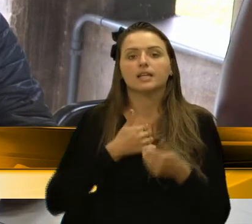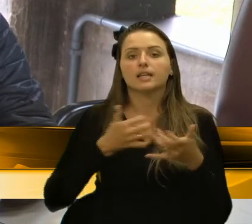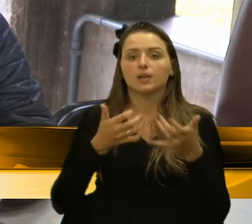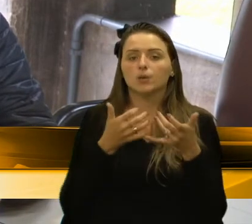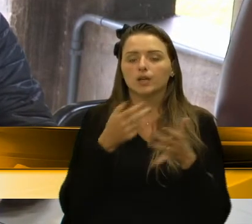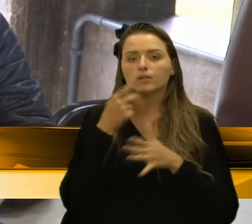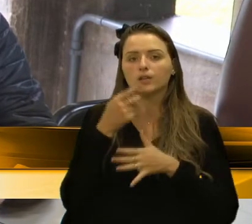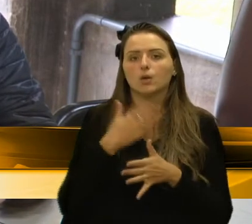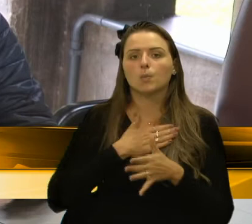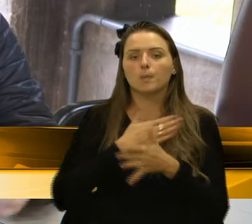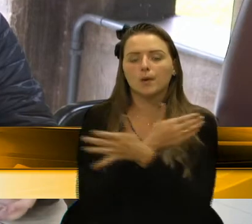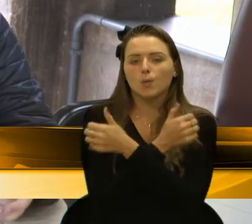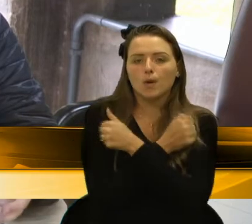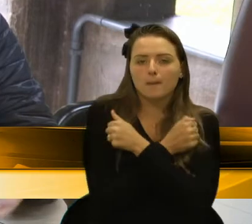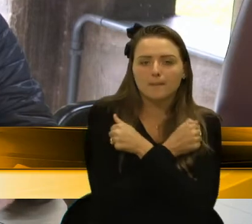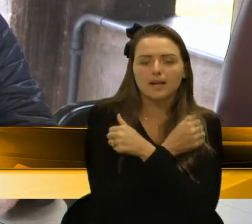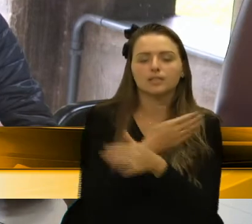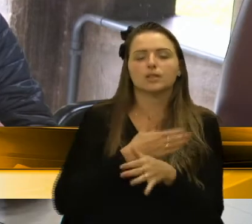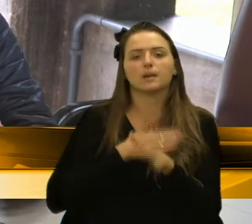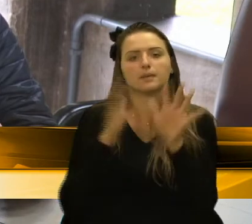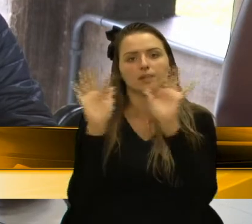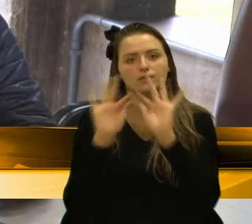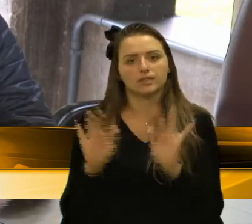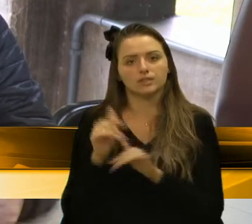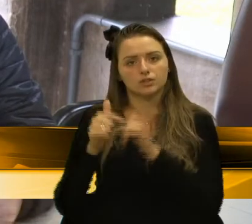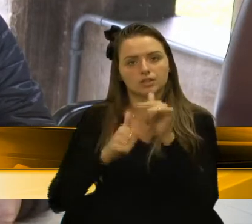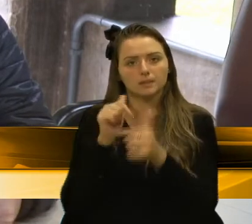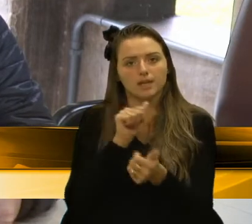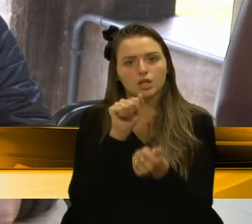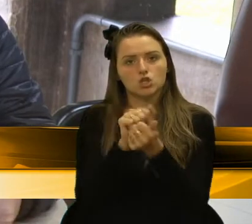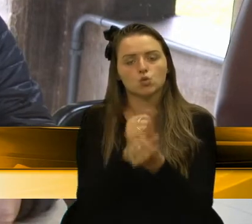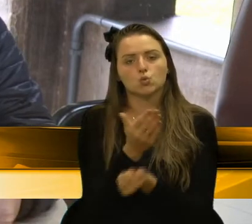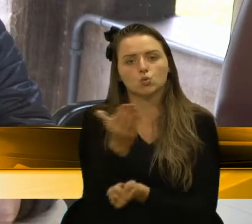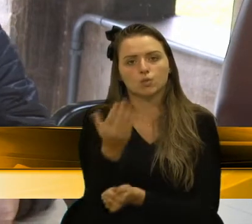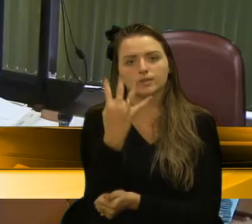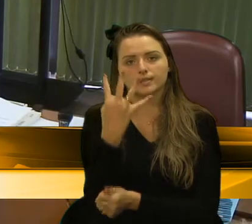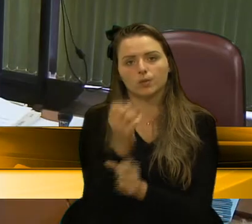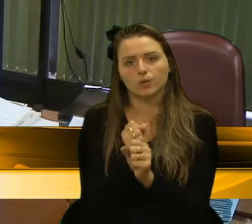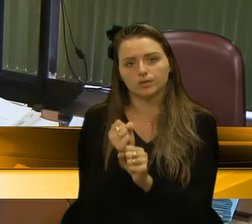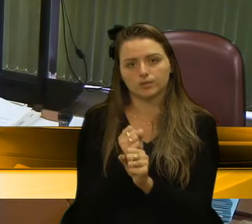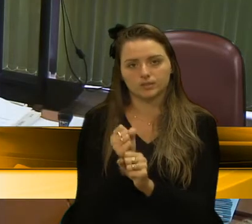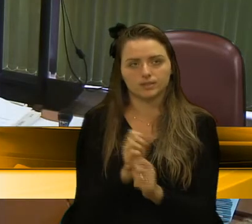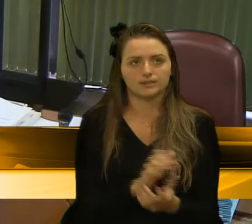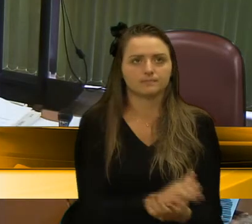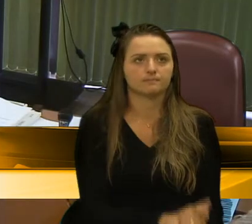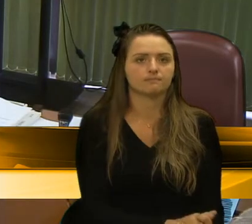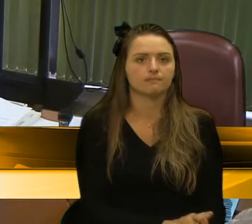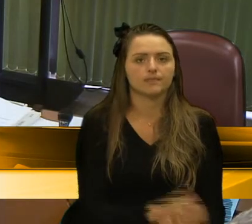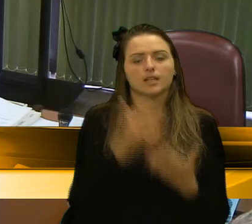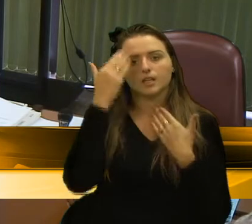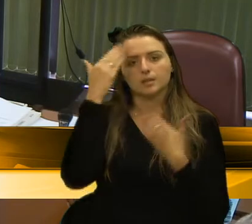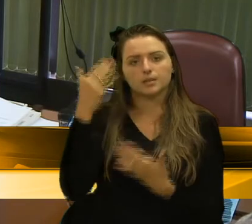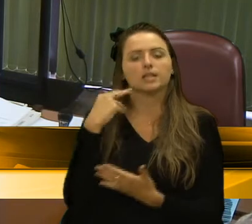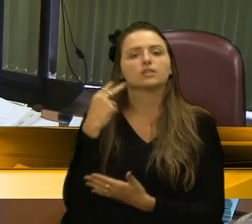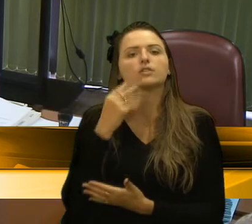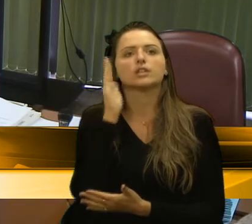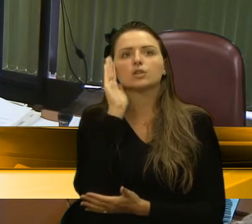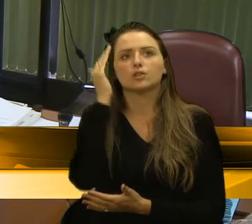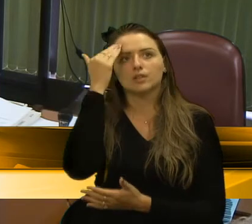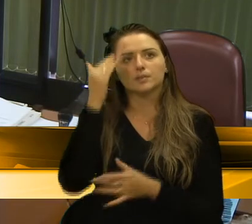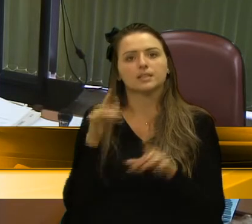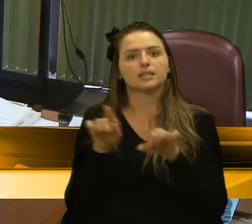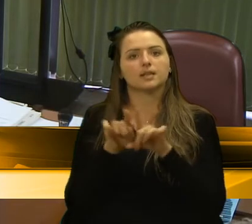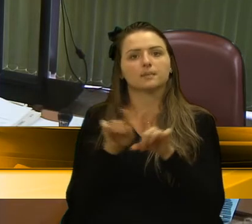meu abraço e a minha alegria de ter trabalhado com o senhor aqui durante esses quatro anos. Obrigado, vereador Felipe. Também queria te